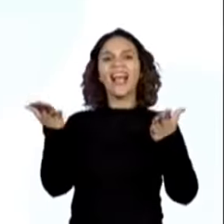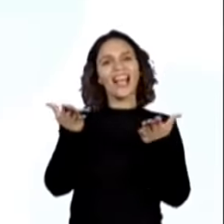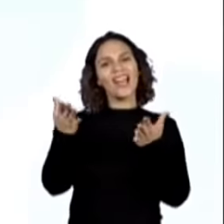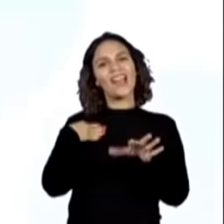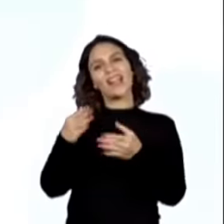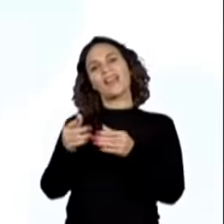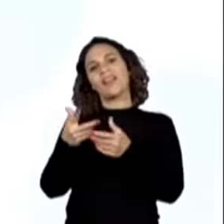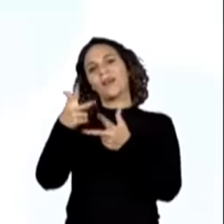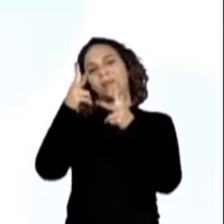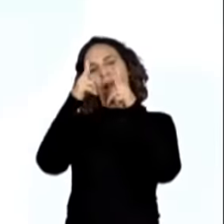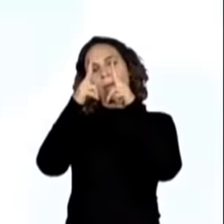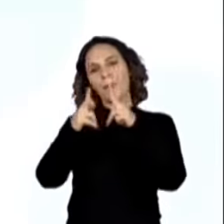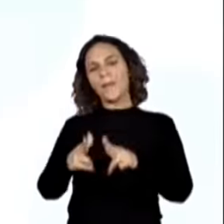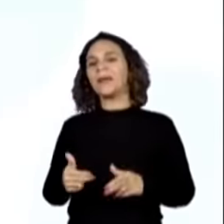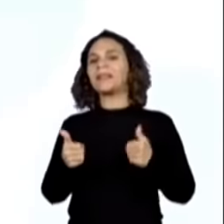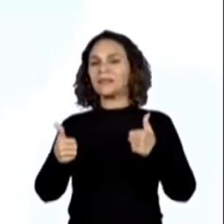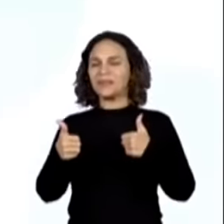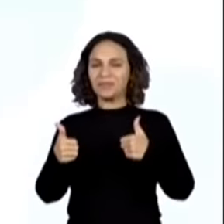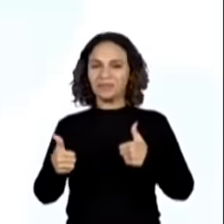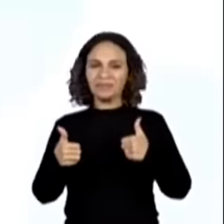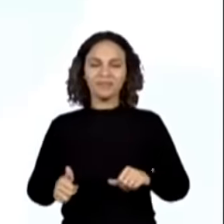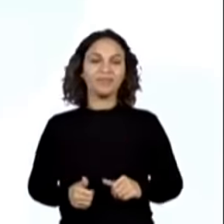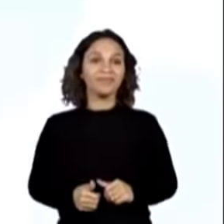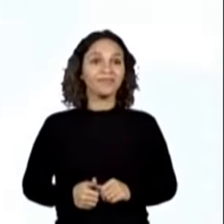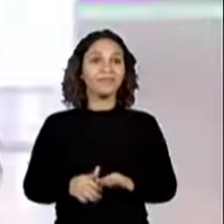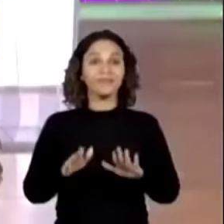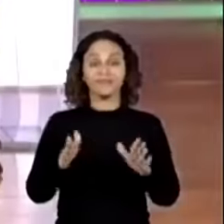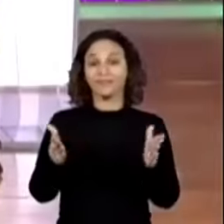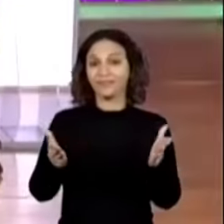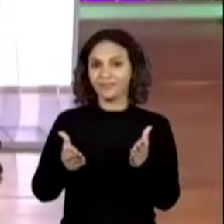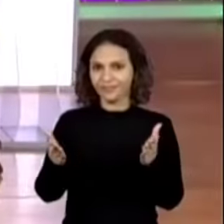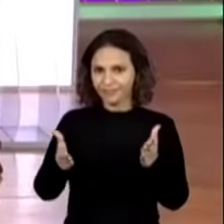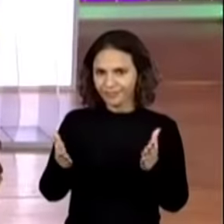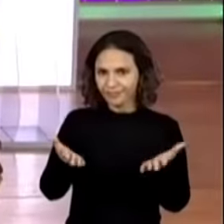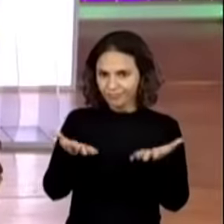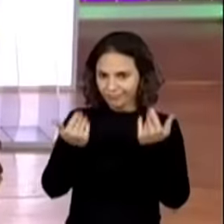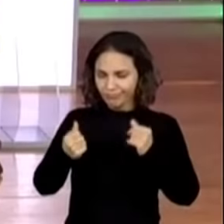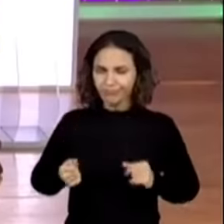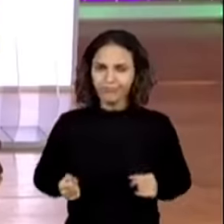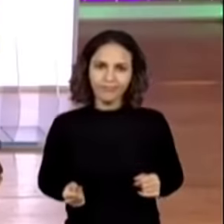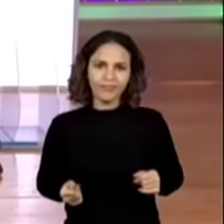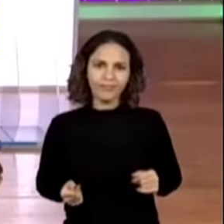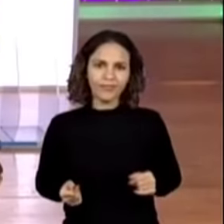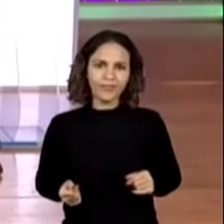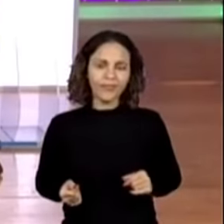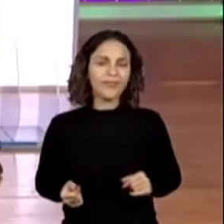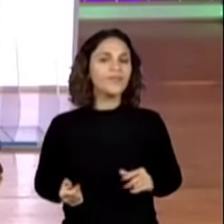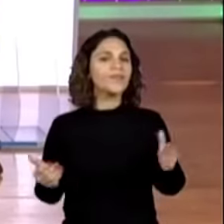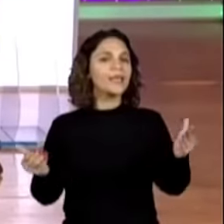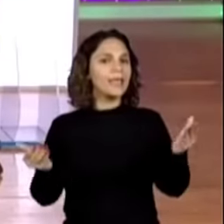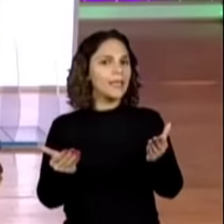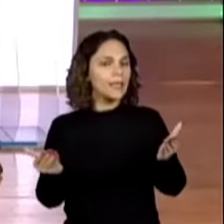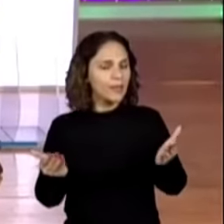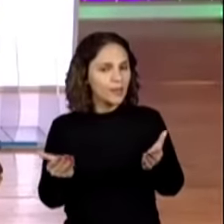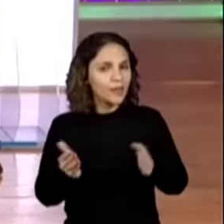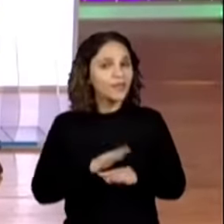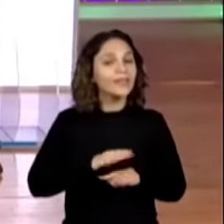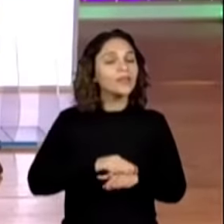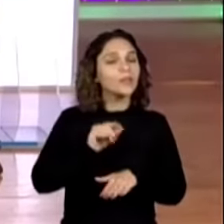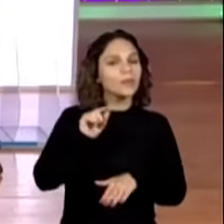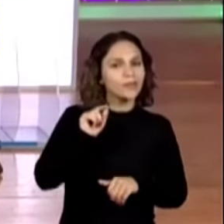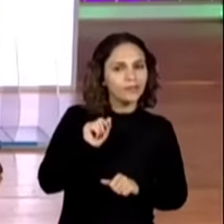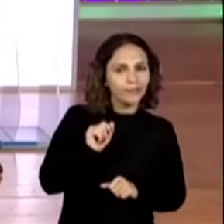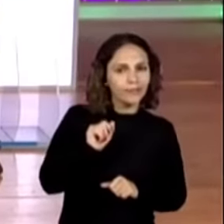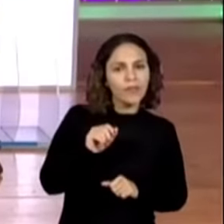o mesmo. Certo, pessoal, muito bom. Agora é o seguinte, voltando. Agora nós fizemos o seguinte. Nós fizemos,